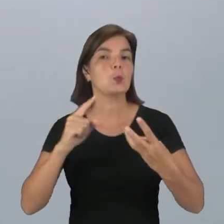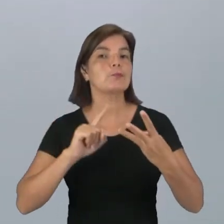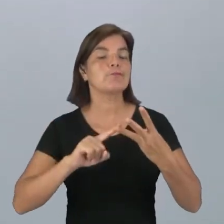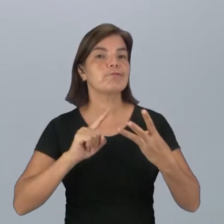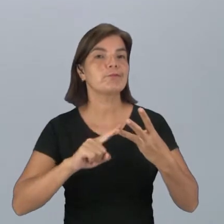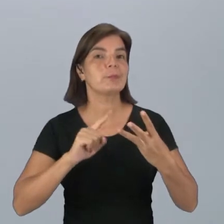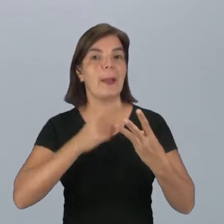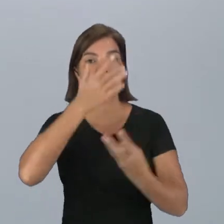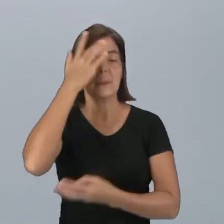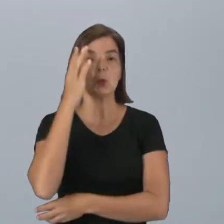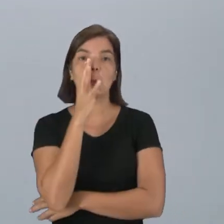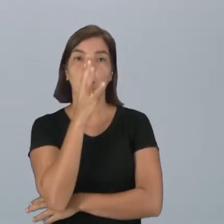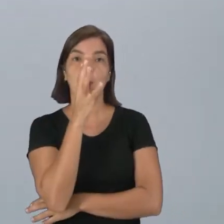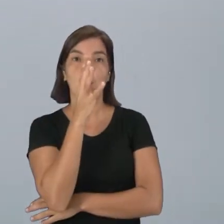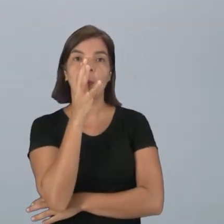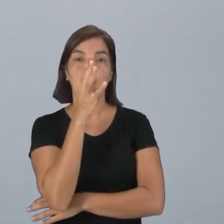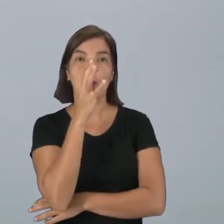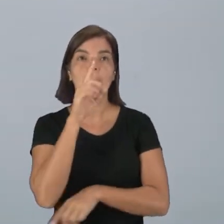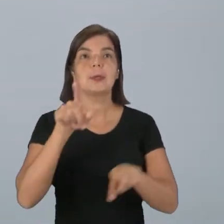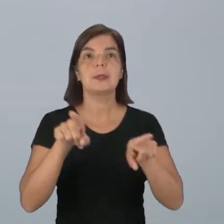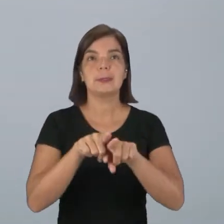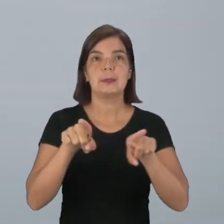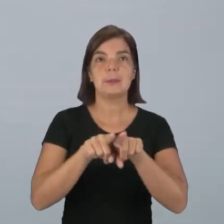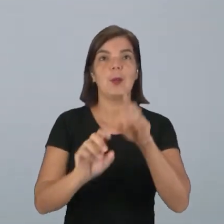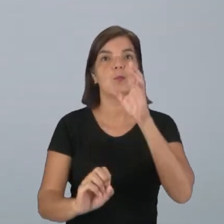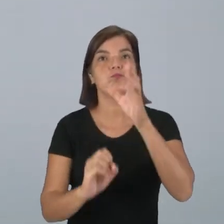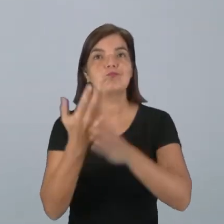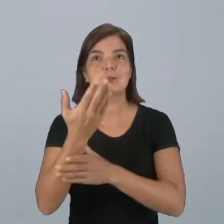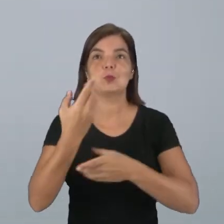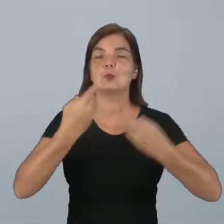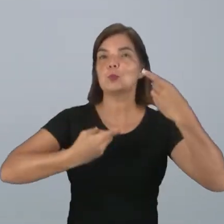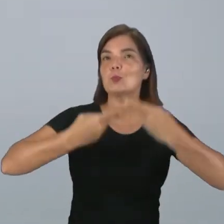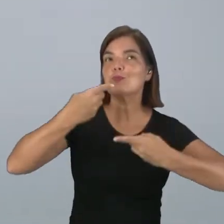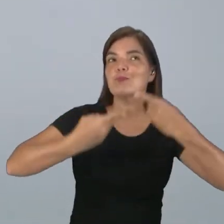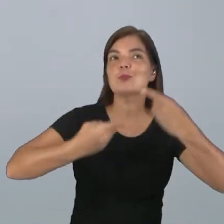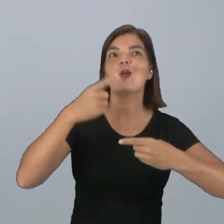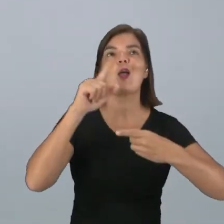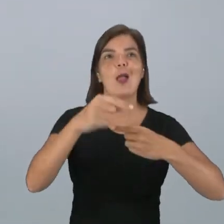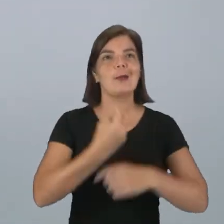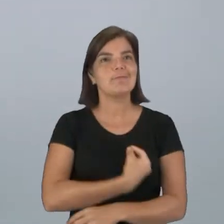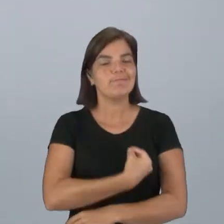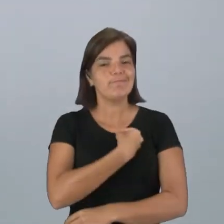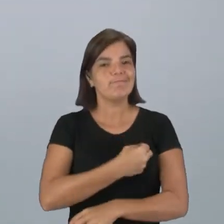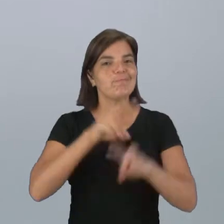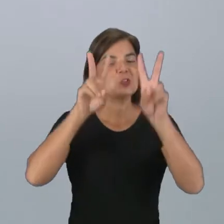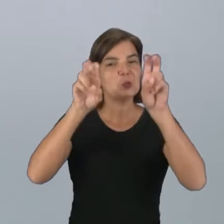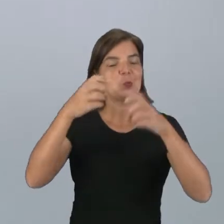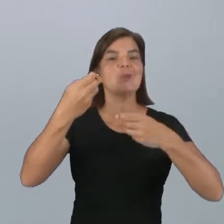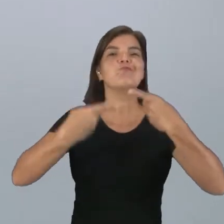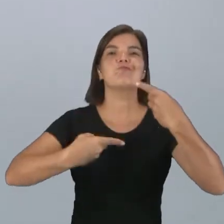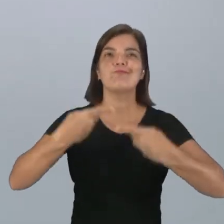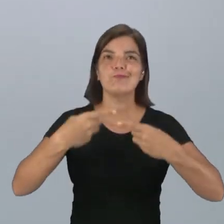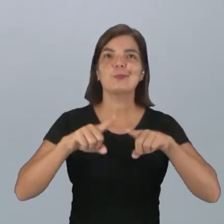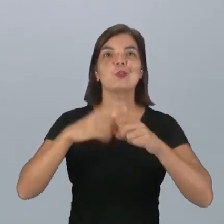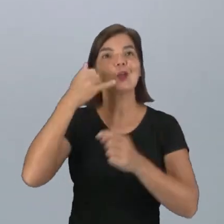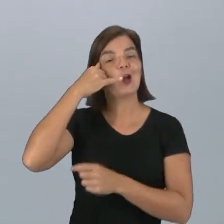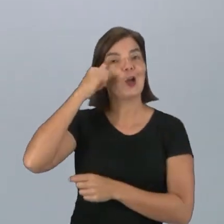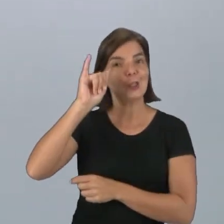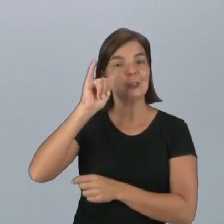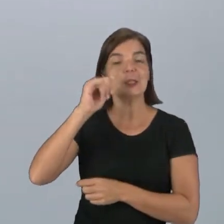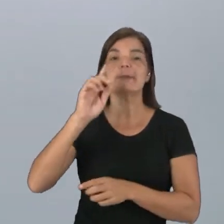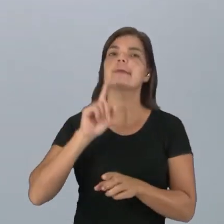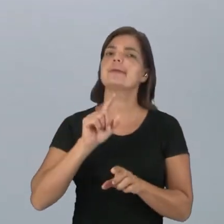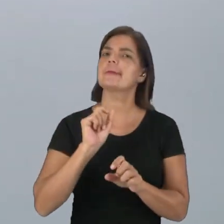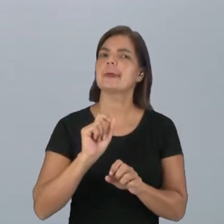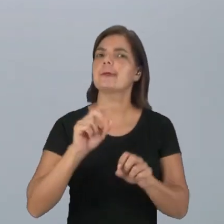é a plateia. O pressuposto para a realização de um debate é a existência de um tema polêmico, em que a ideia vai ser